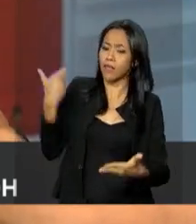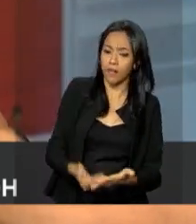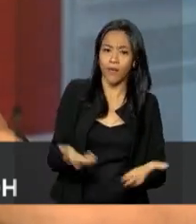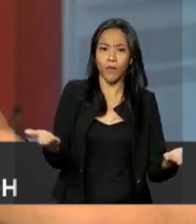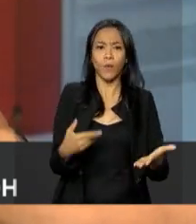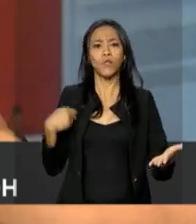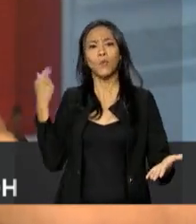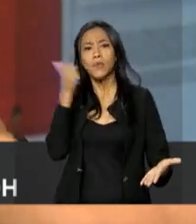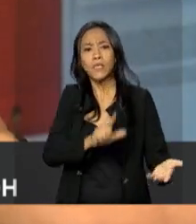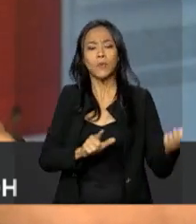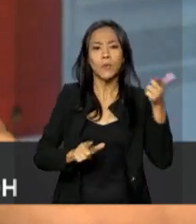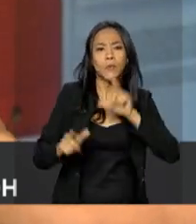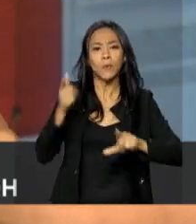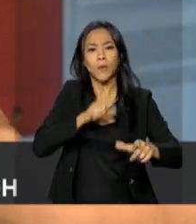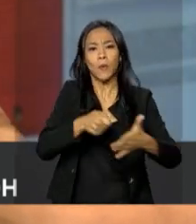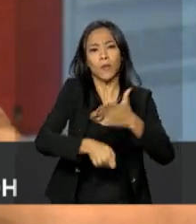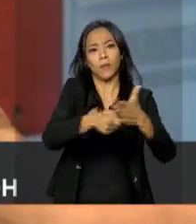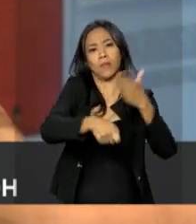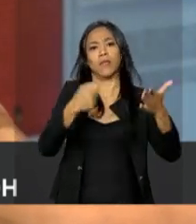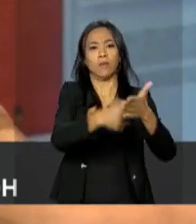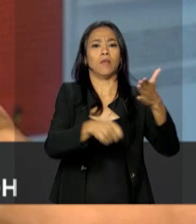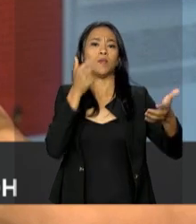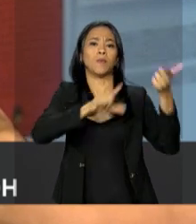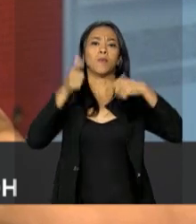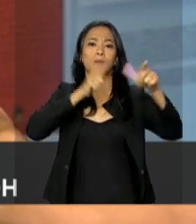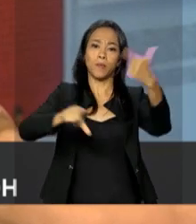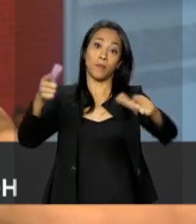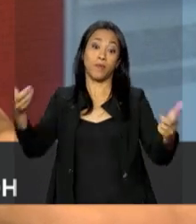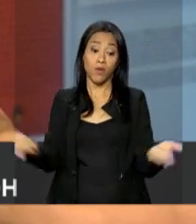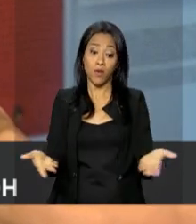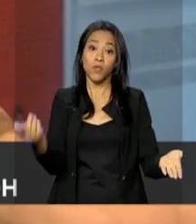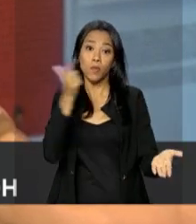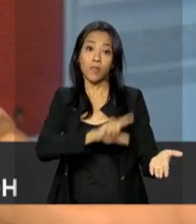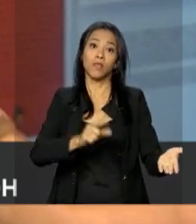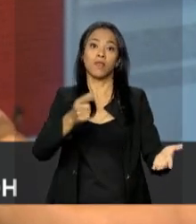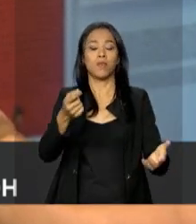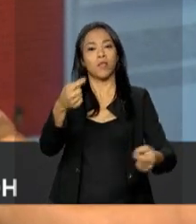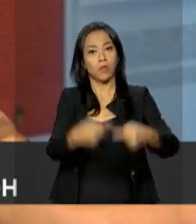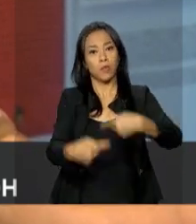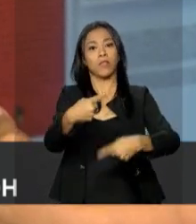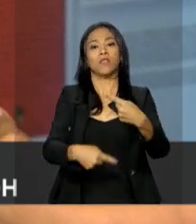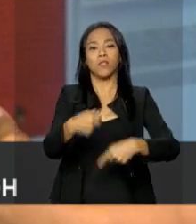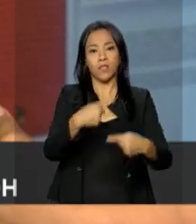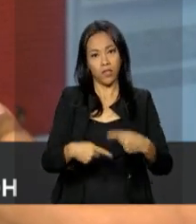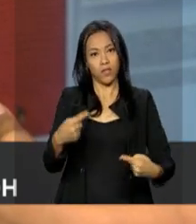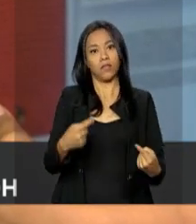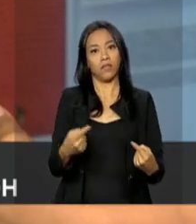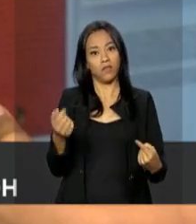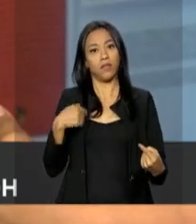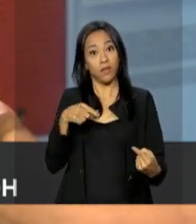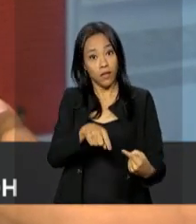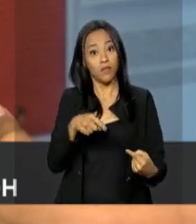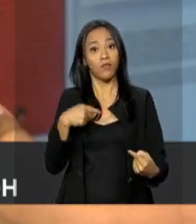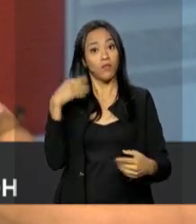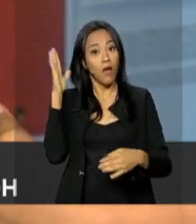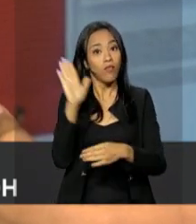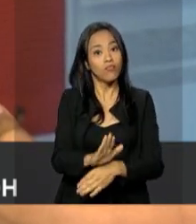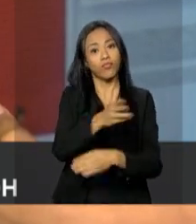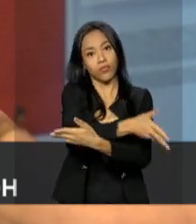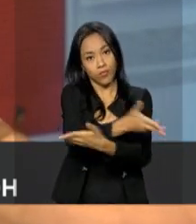se traduziram em políticas públicas e vários outros recursos que hoje alcançam boa parte da população.